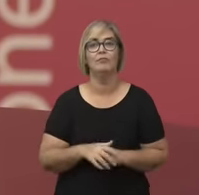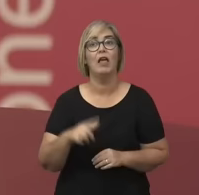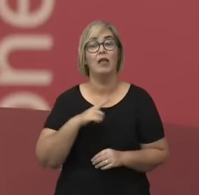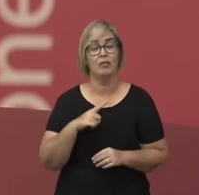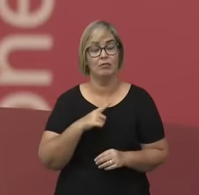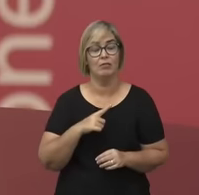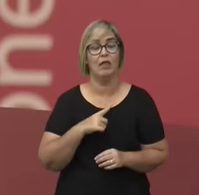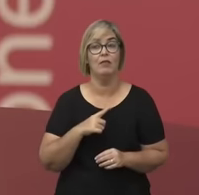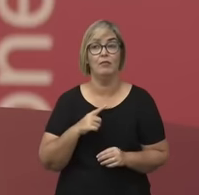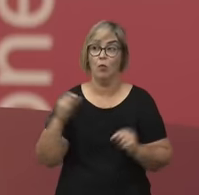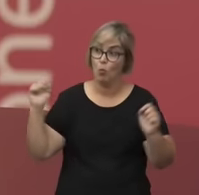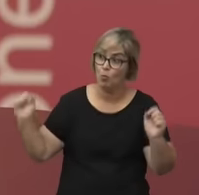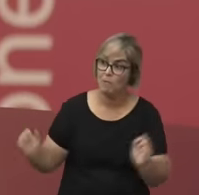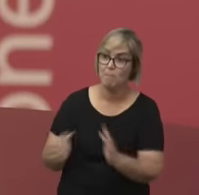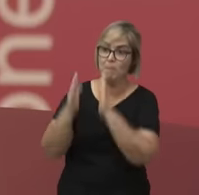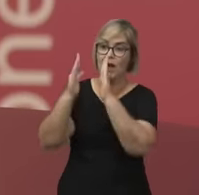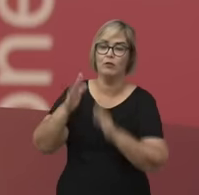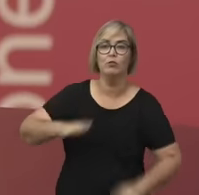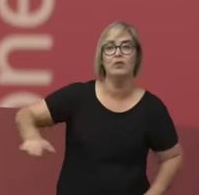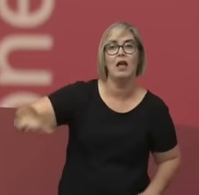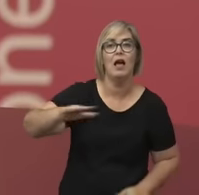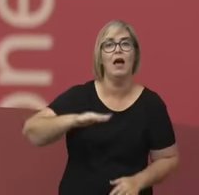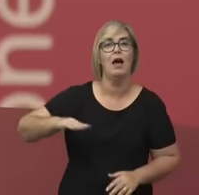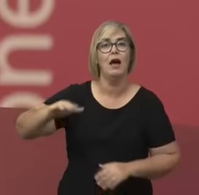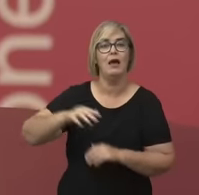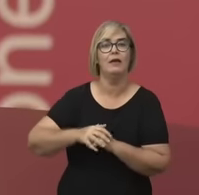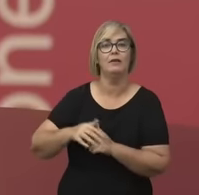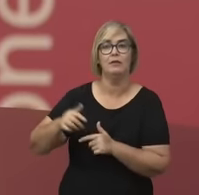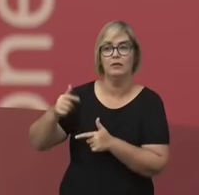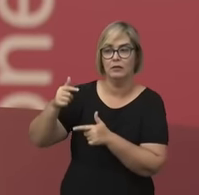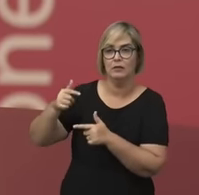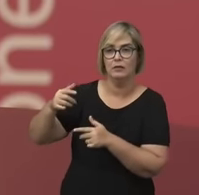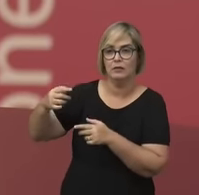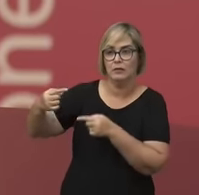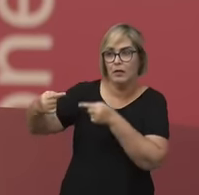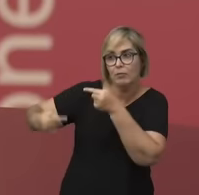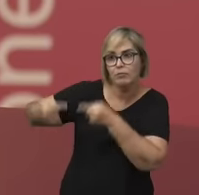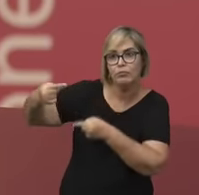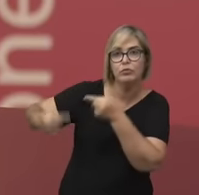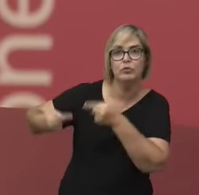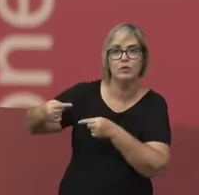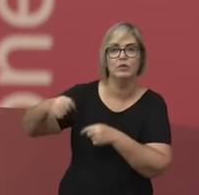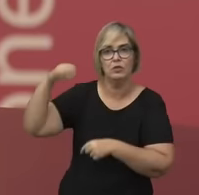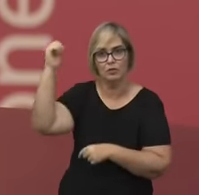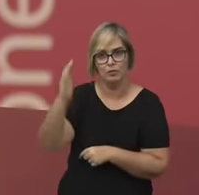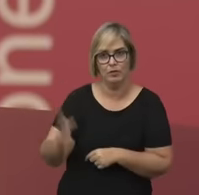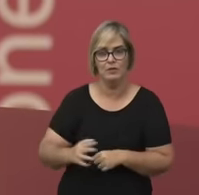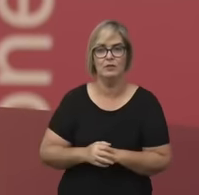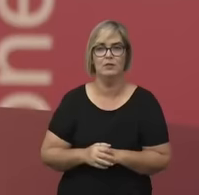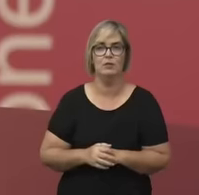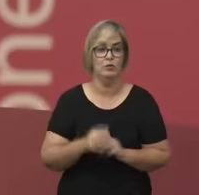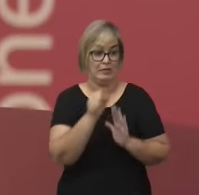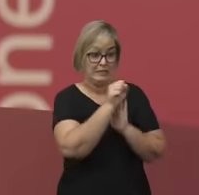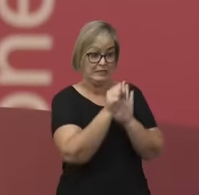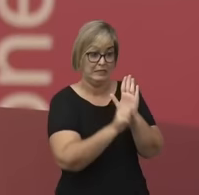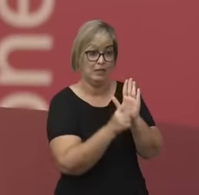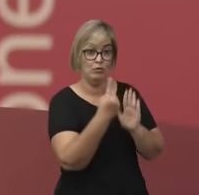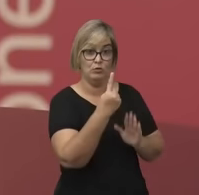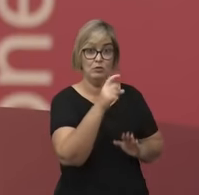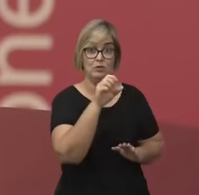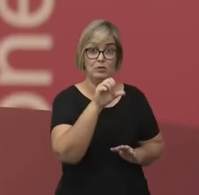brasileiro. O que acontece no Brasil do século XIX? Bom, em 1808,